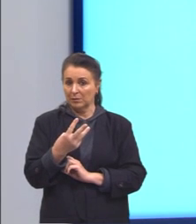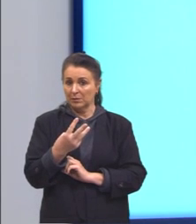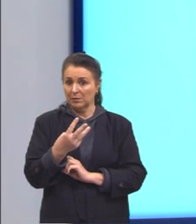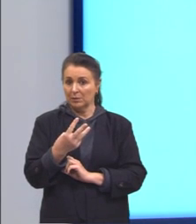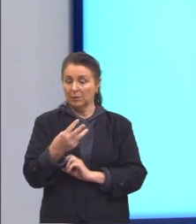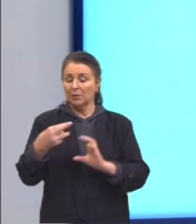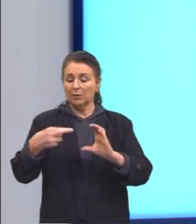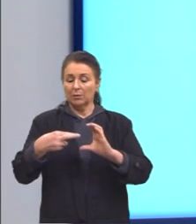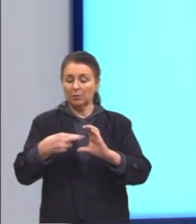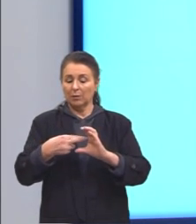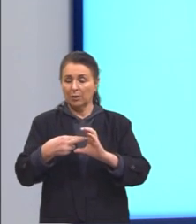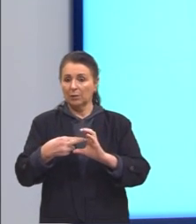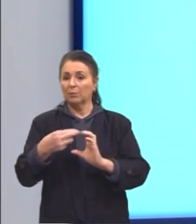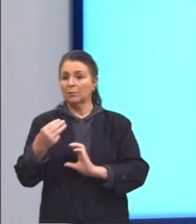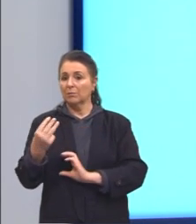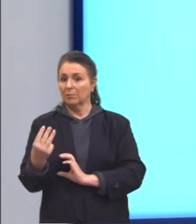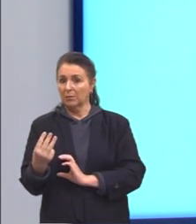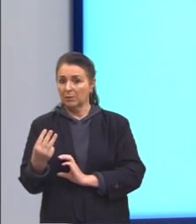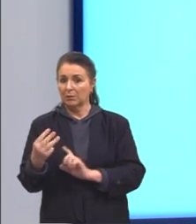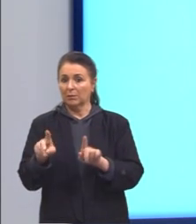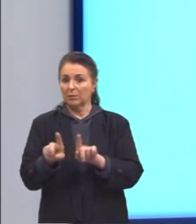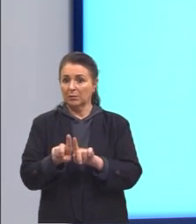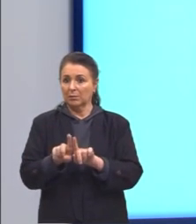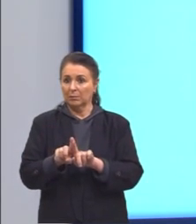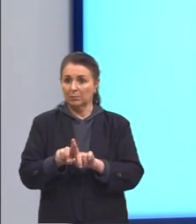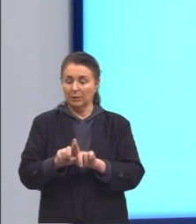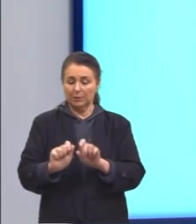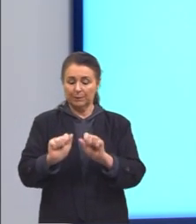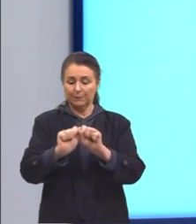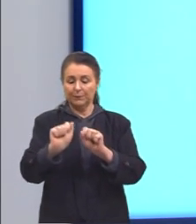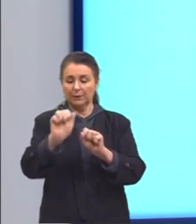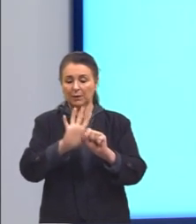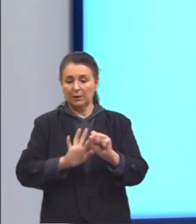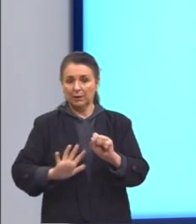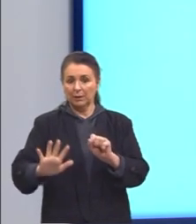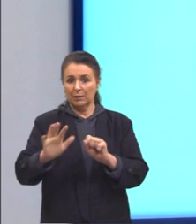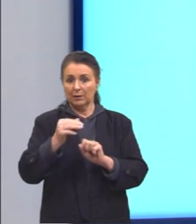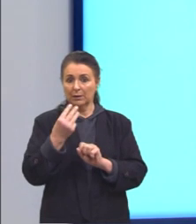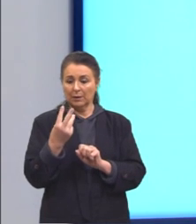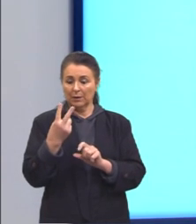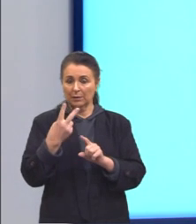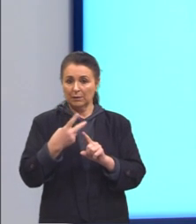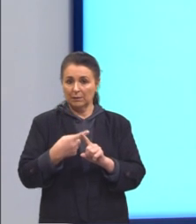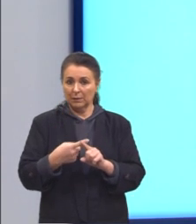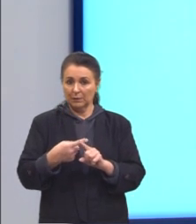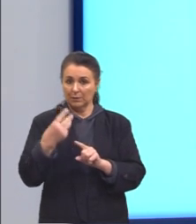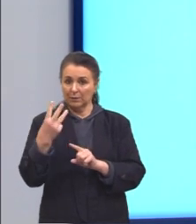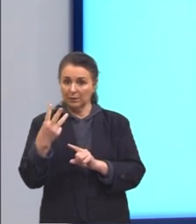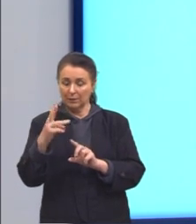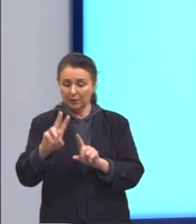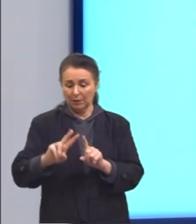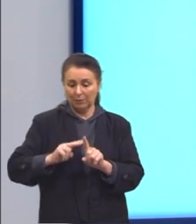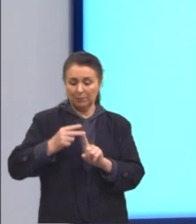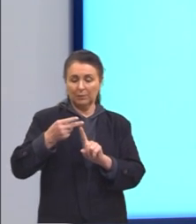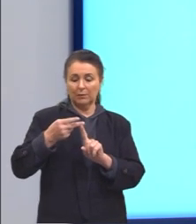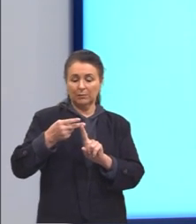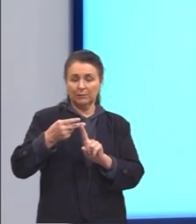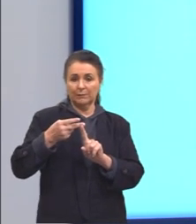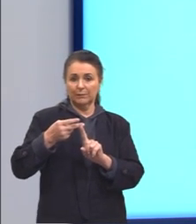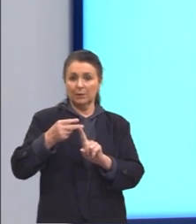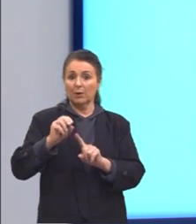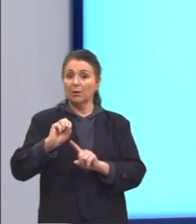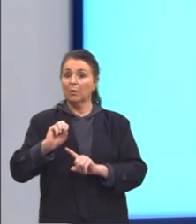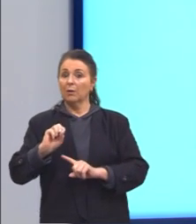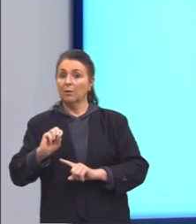nosso raio também é 3. Então, a área fica 3 vezes 3 ao quadrado. Ou